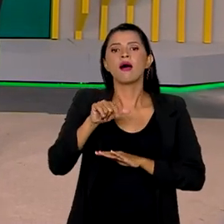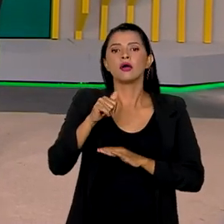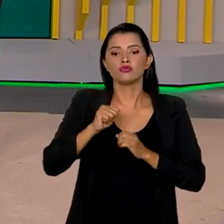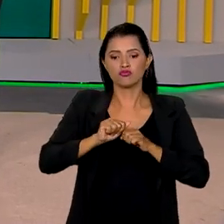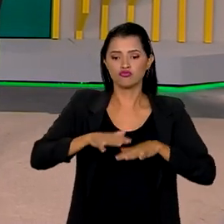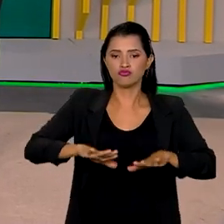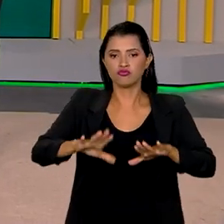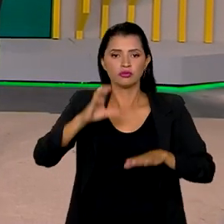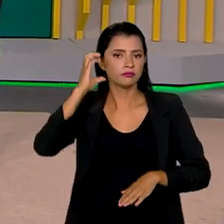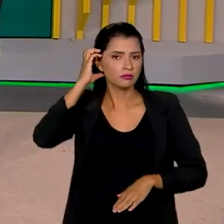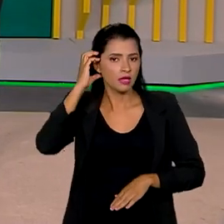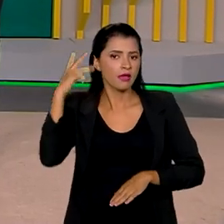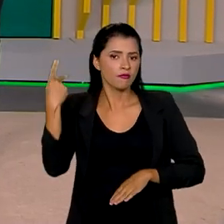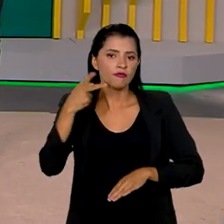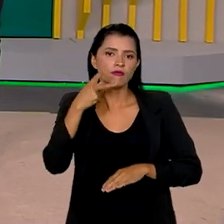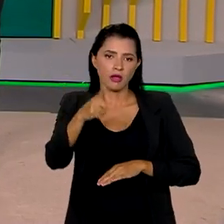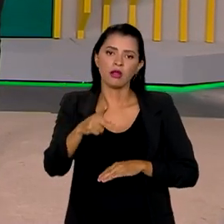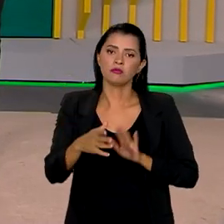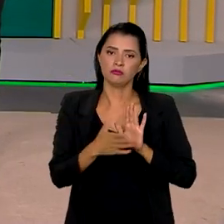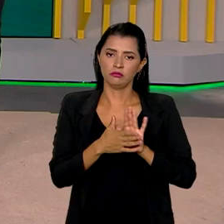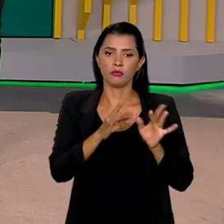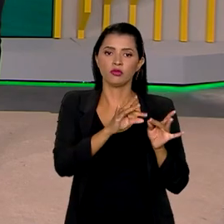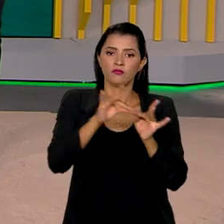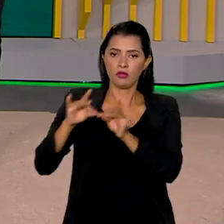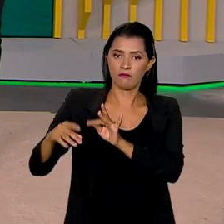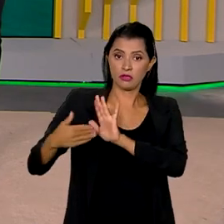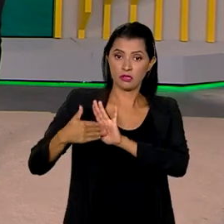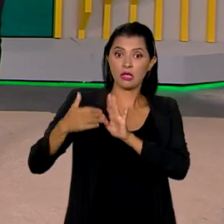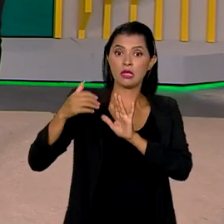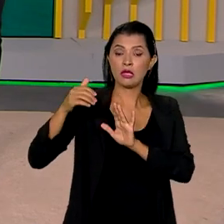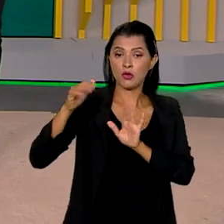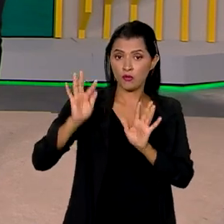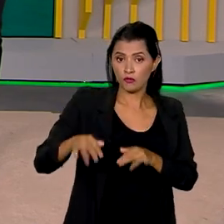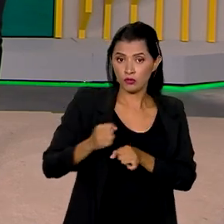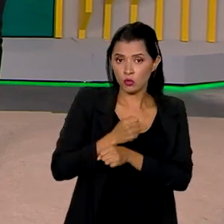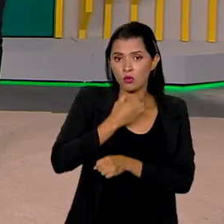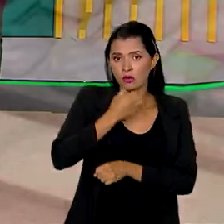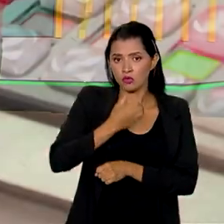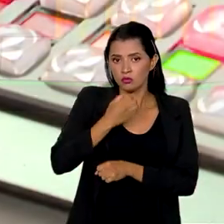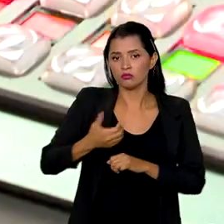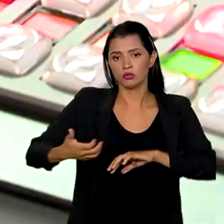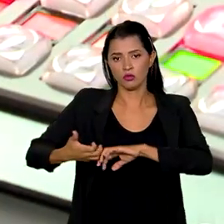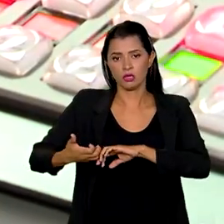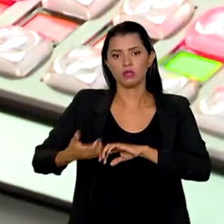ministro, o governo pretende enviar a proposta até o final do ano para o Congresso Nacional.